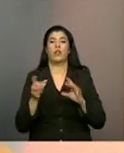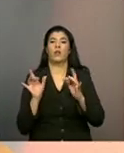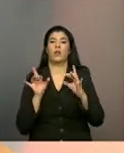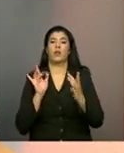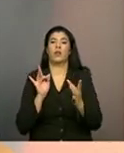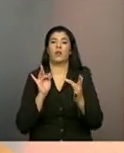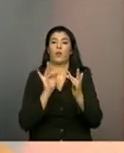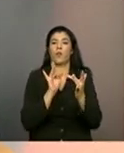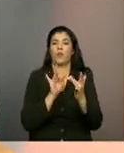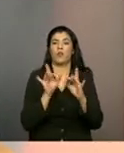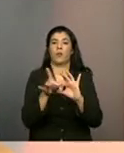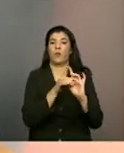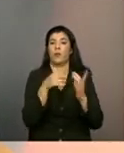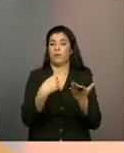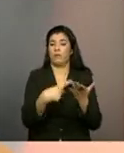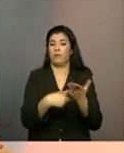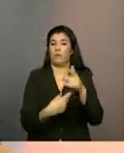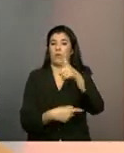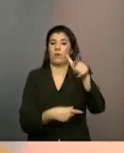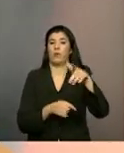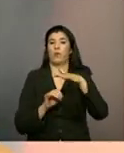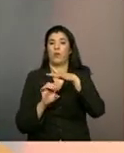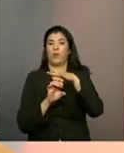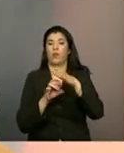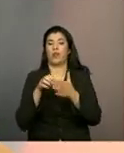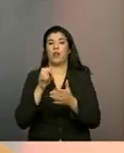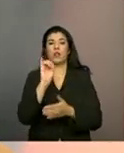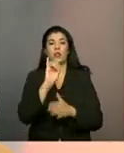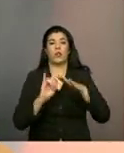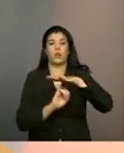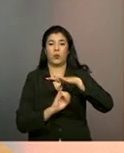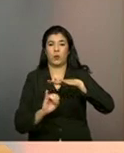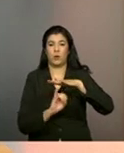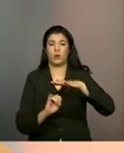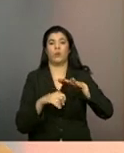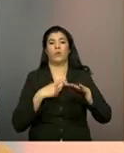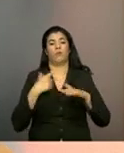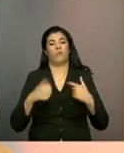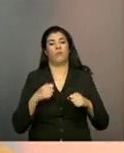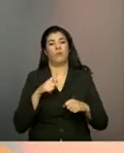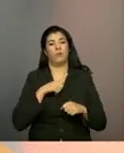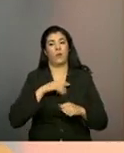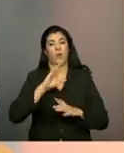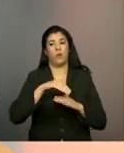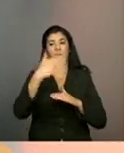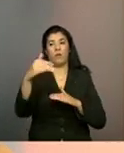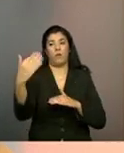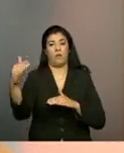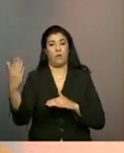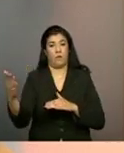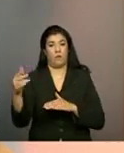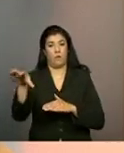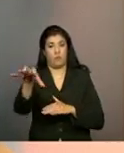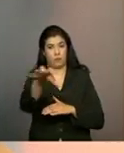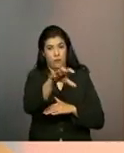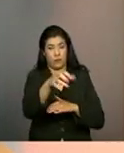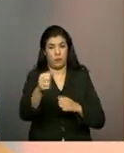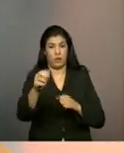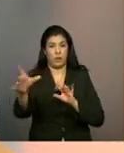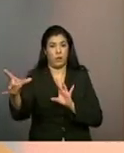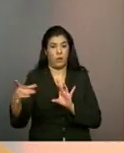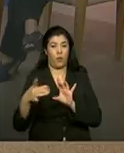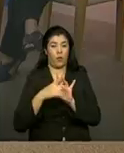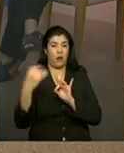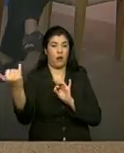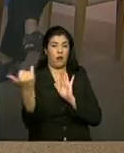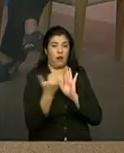social. Todos esses fora, eles têm que ser repetindo, tem que ser referenciado ao CRAS,